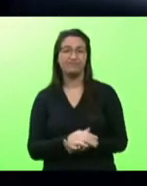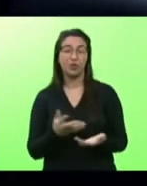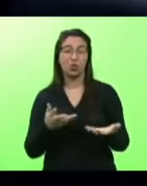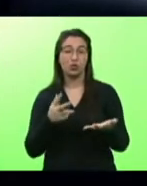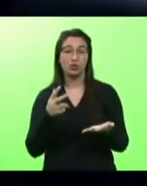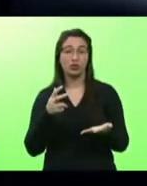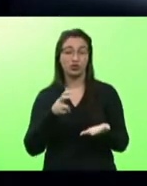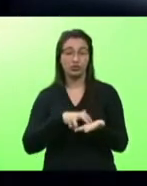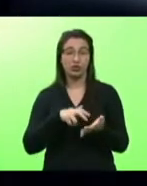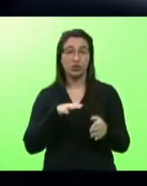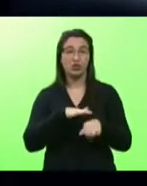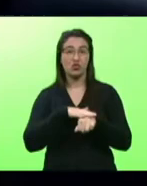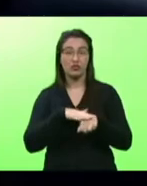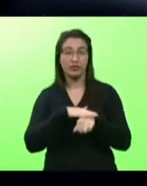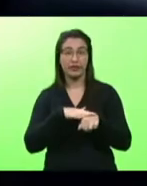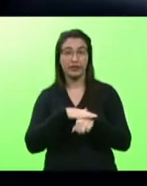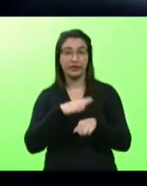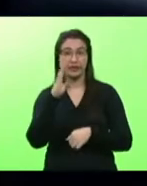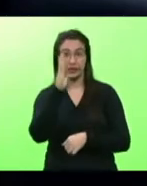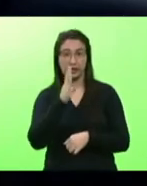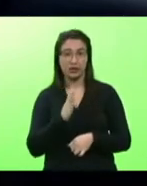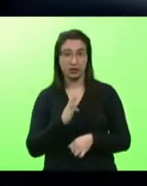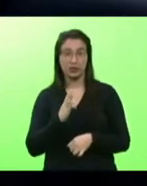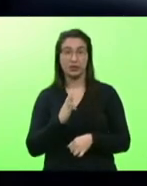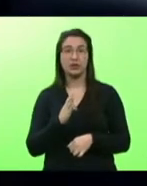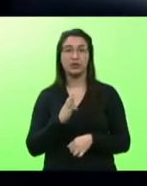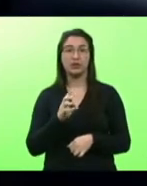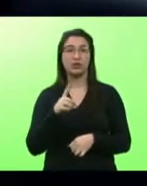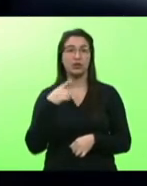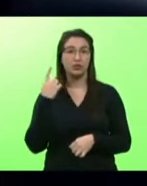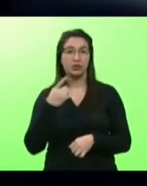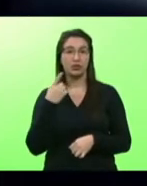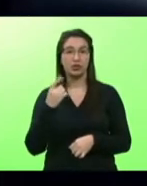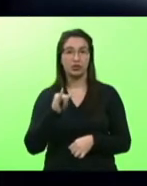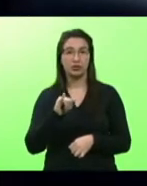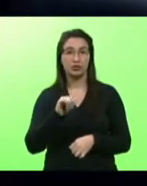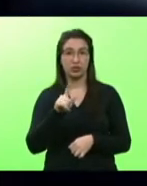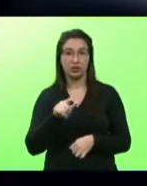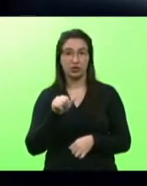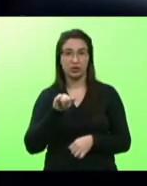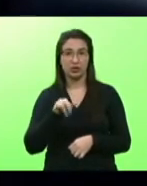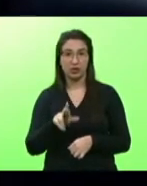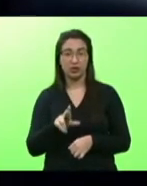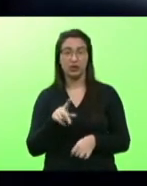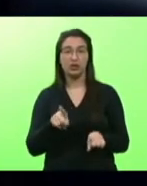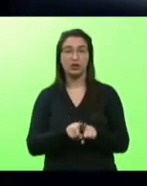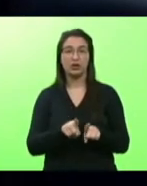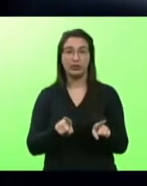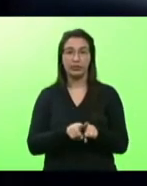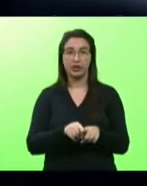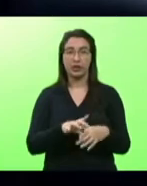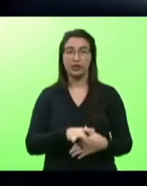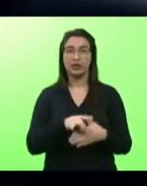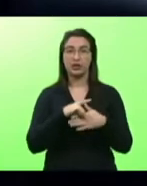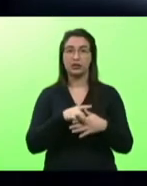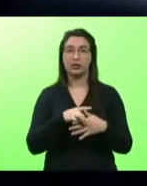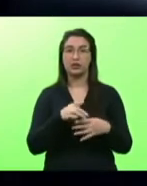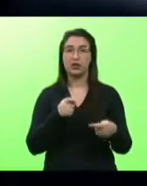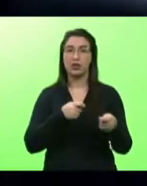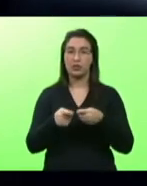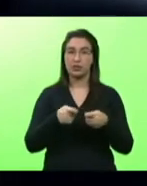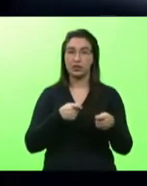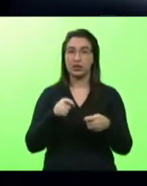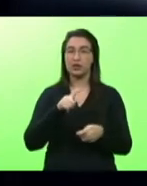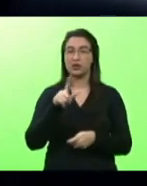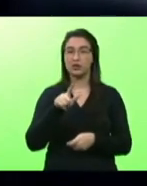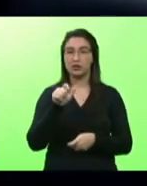a nível nacional com o deputado federal Uxay e a liderança dos comerciários Janete Piscini que